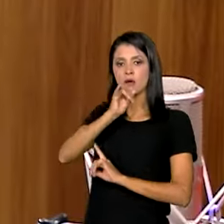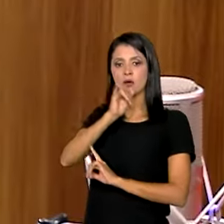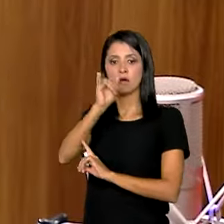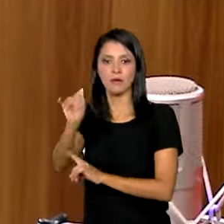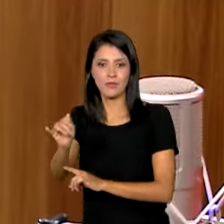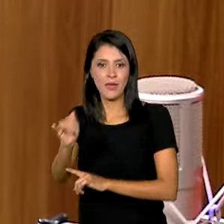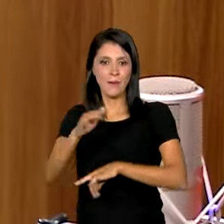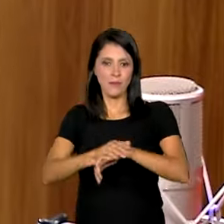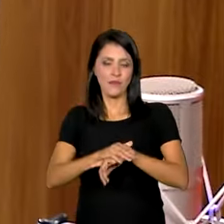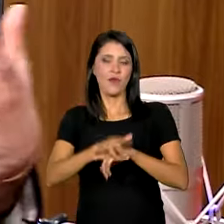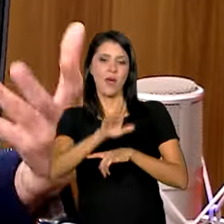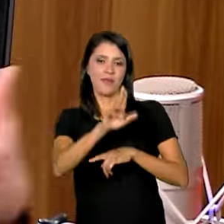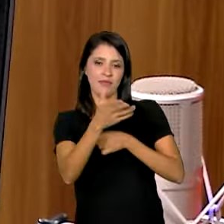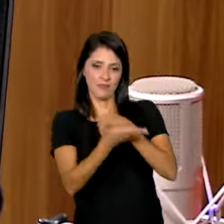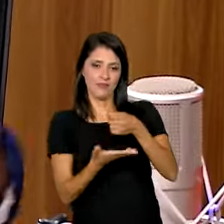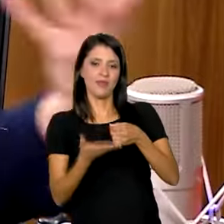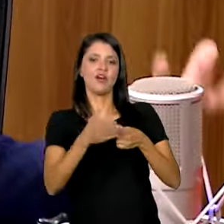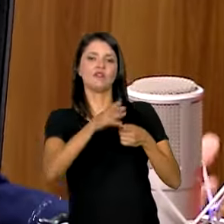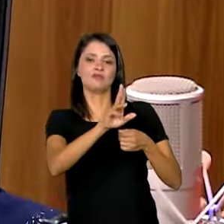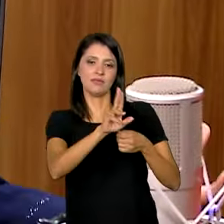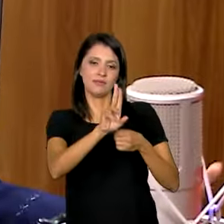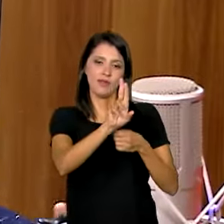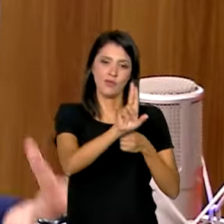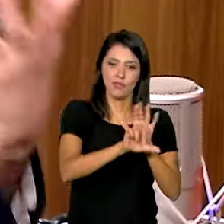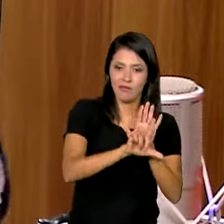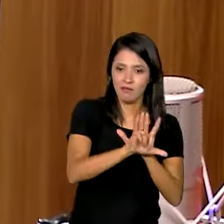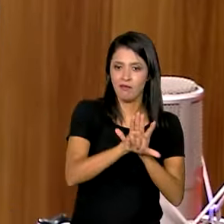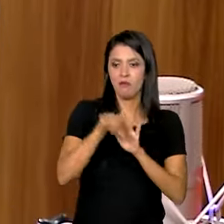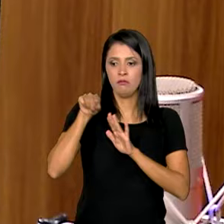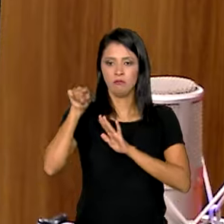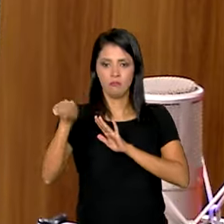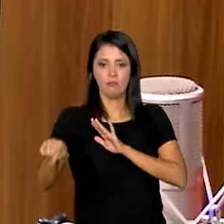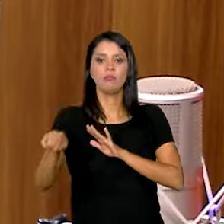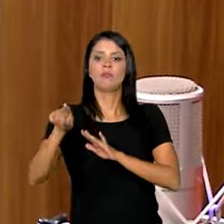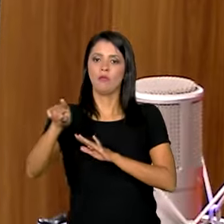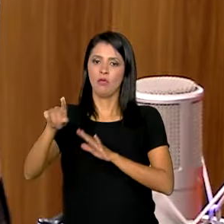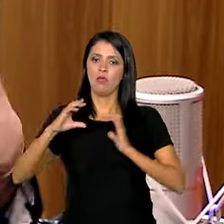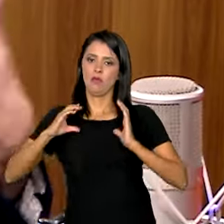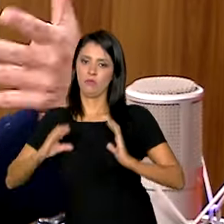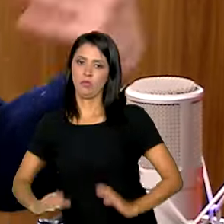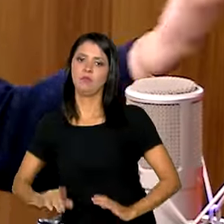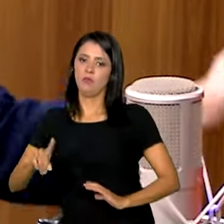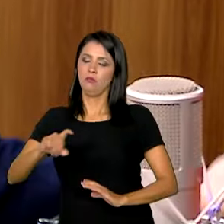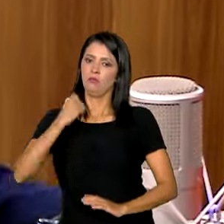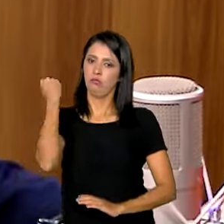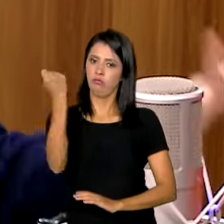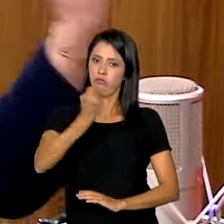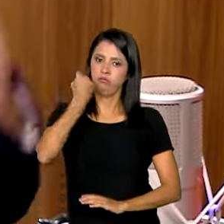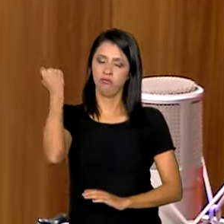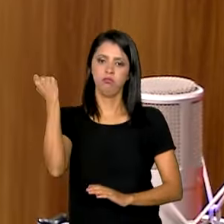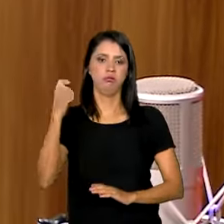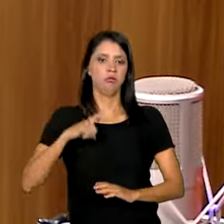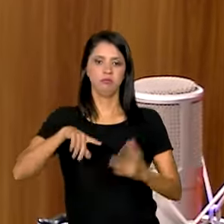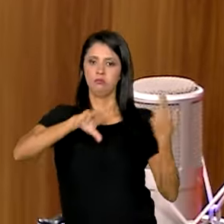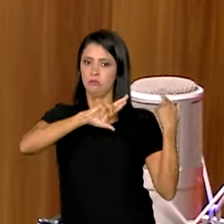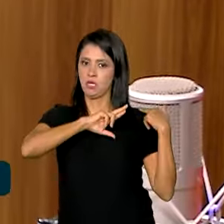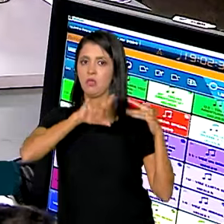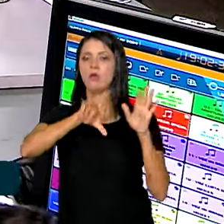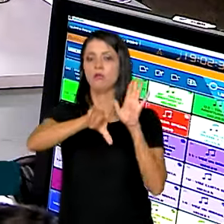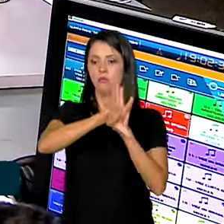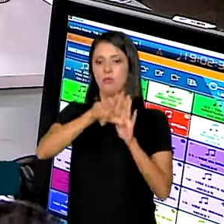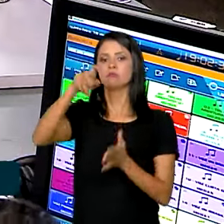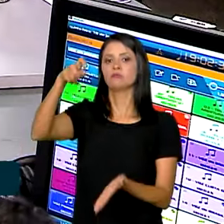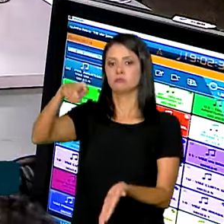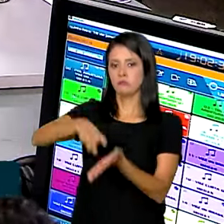legislador, de que aquela conduta que foi tipificada é extremamente grave e, por isso, tem uma responsabilidade máxima na nossa legislação.